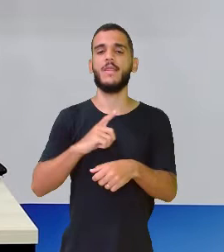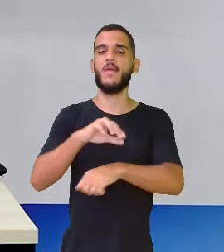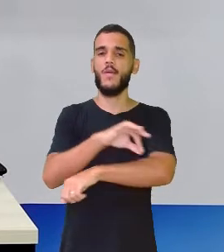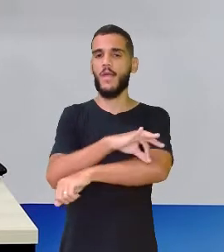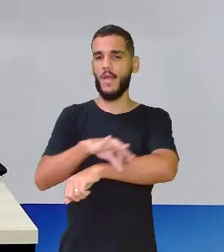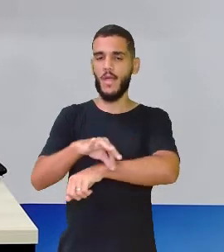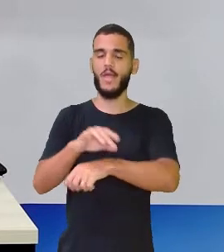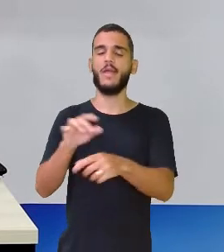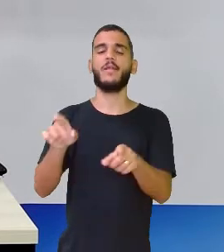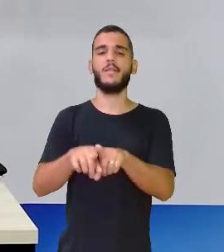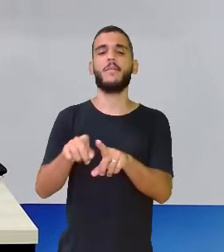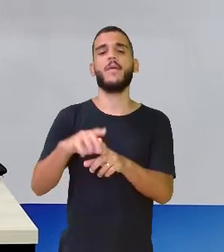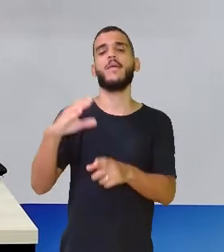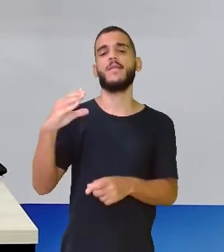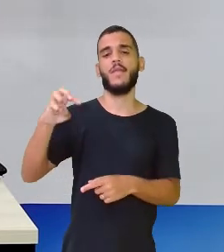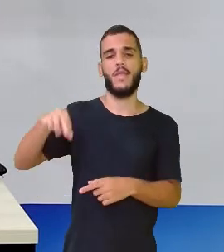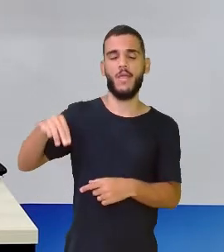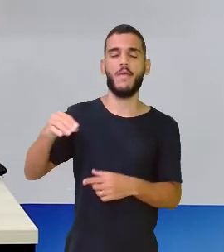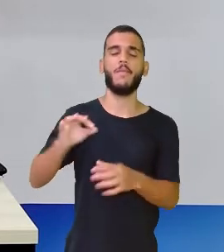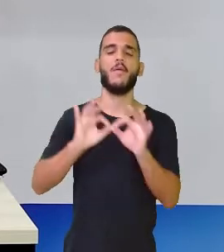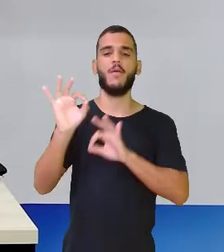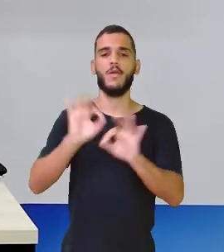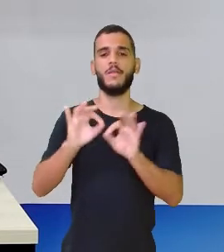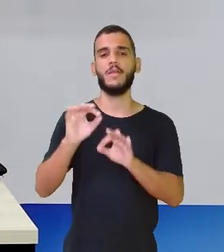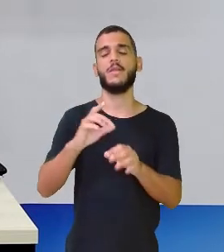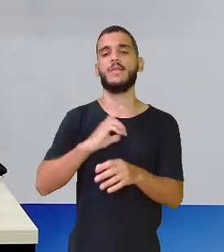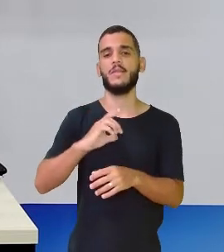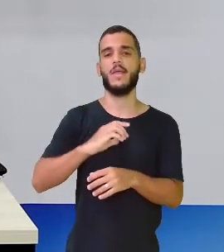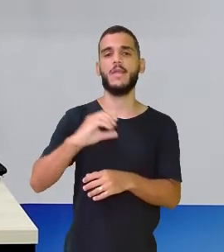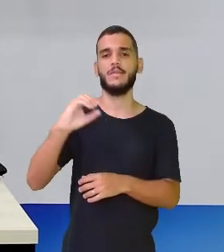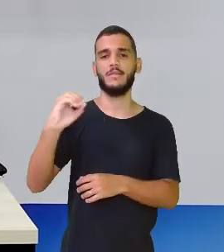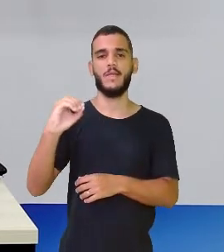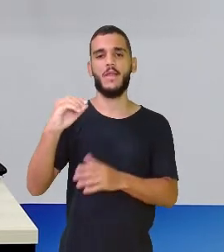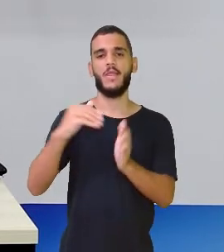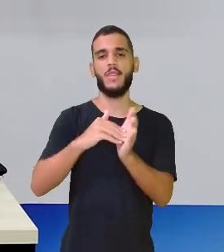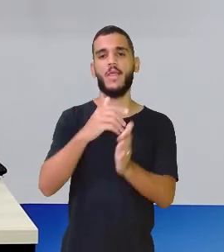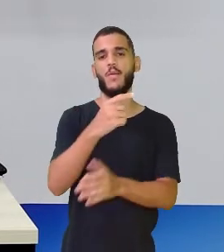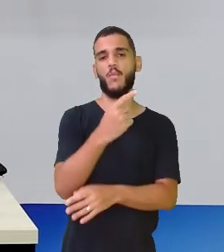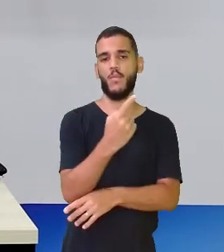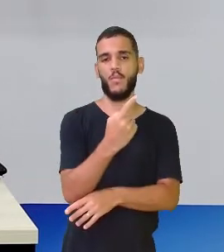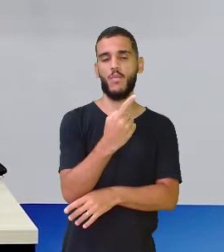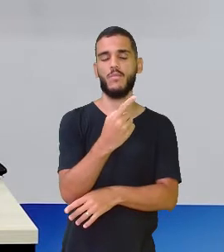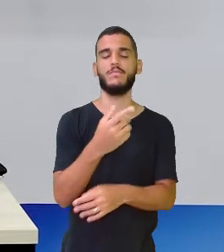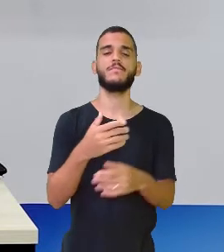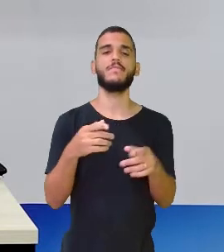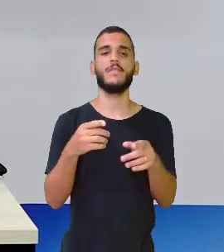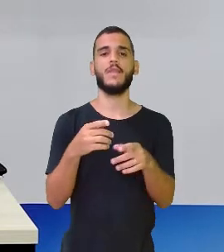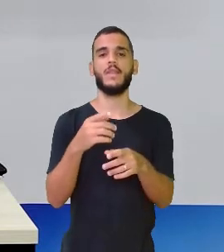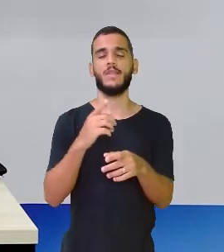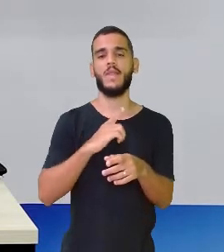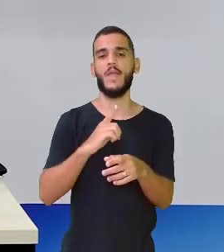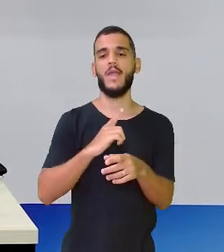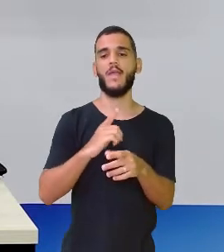Onde eu tenho de zero a um, dez divisões. No caso da nossa